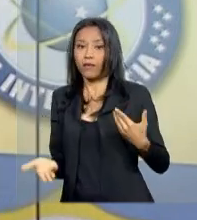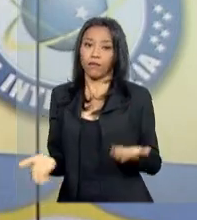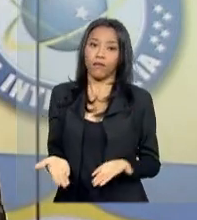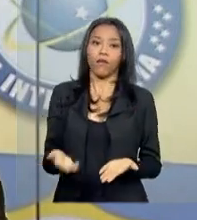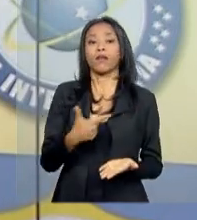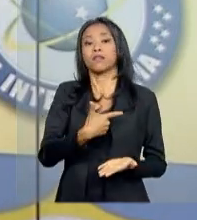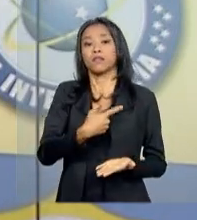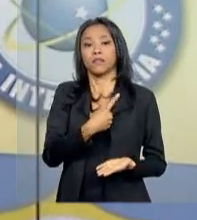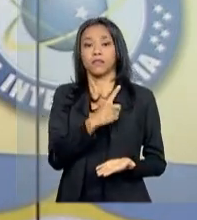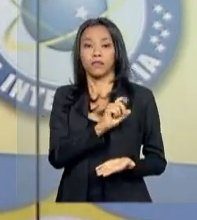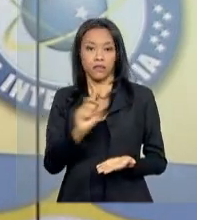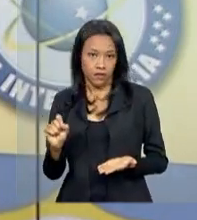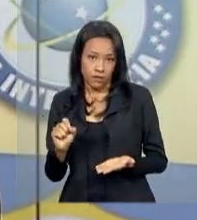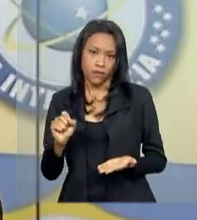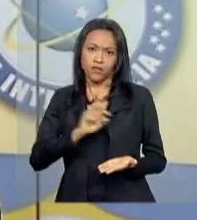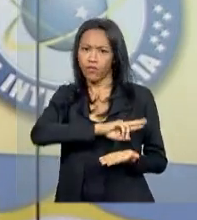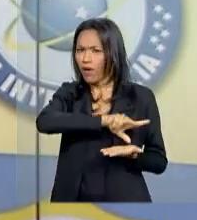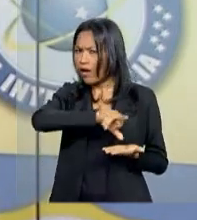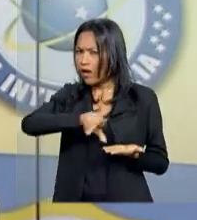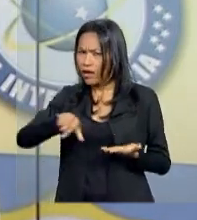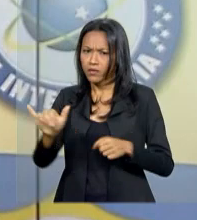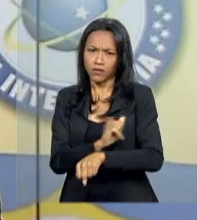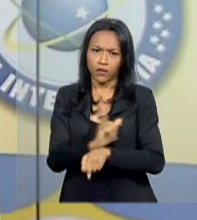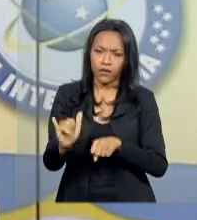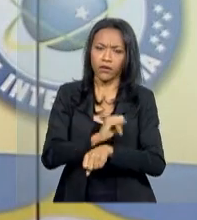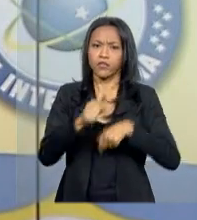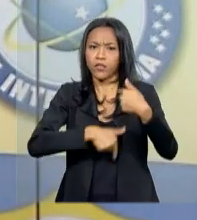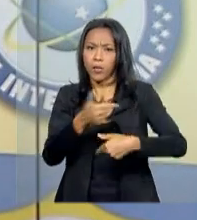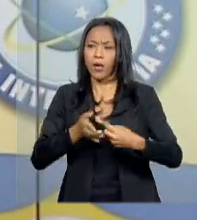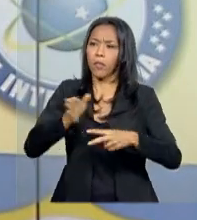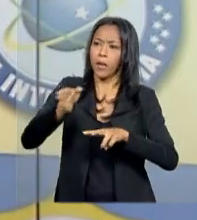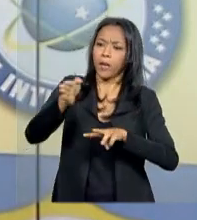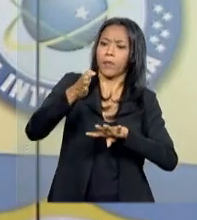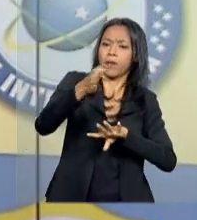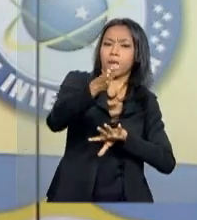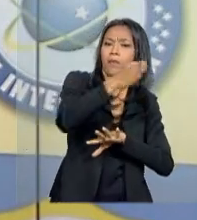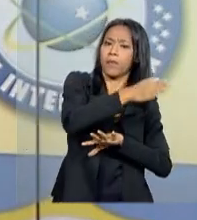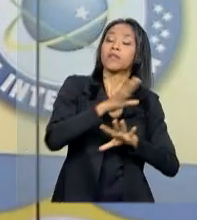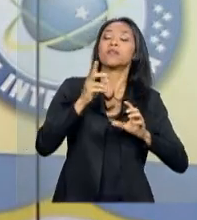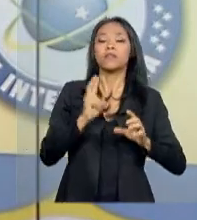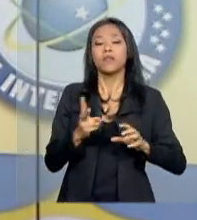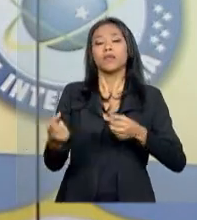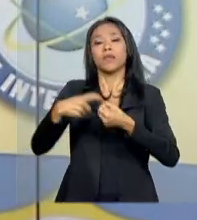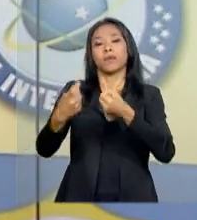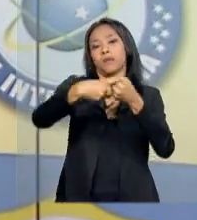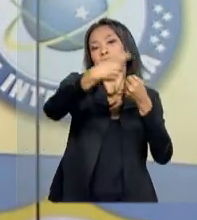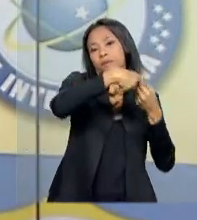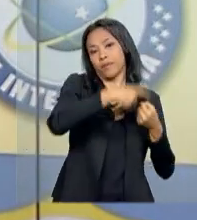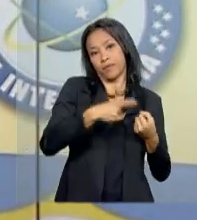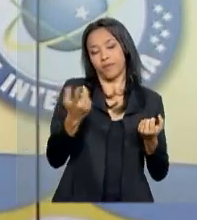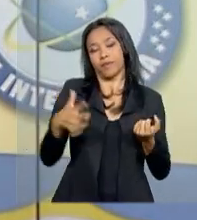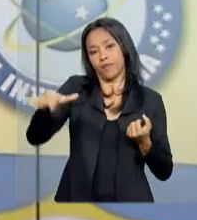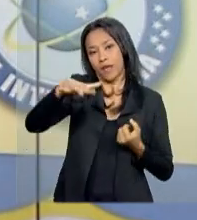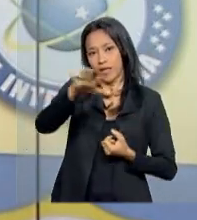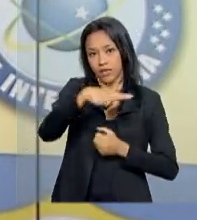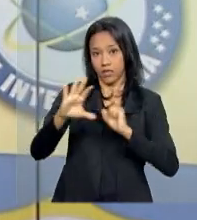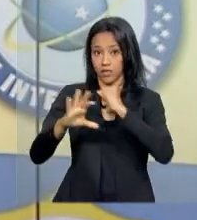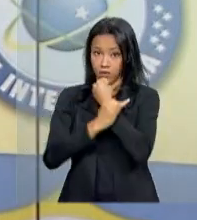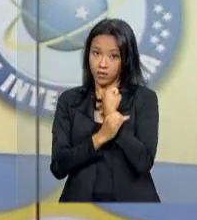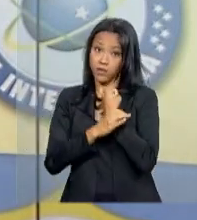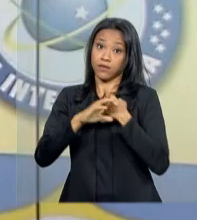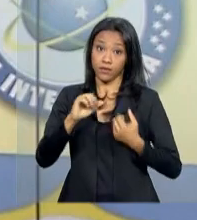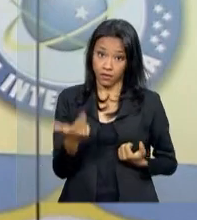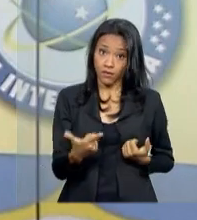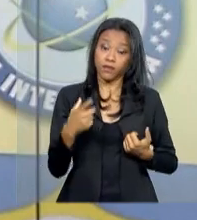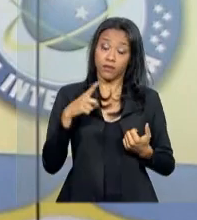Diversos tipos de atuação e sempre integrado com os órgãos de segurança pública aqui do Estado do Rio de Janeiro. Evidentemente que é